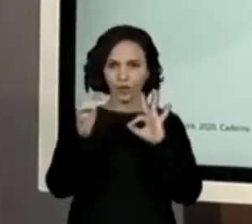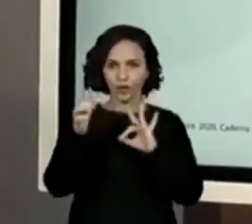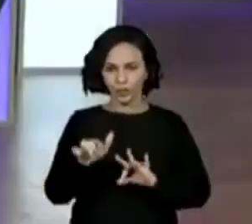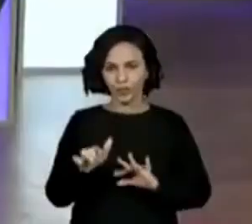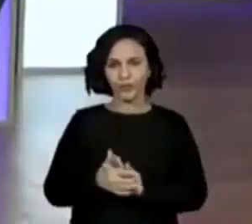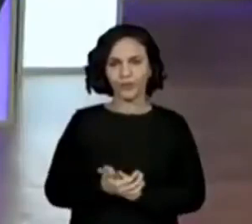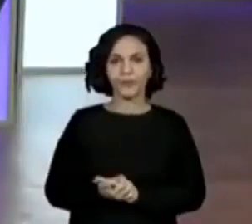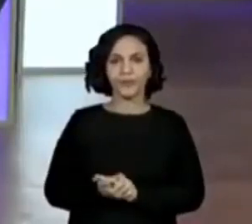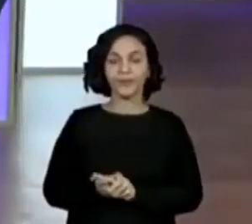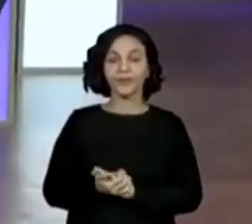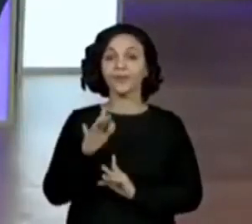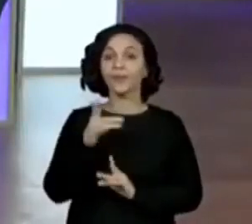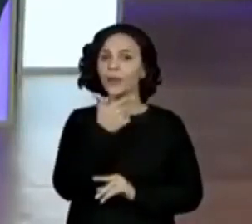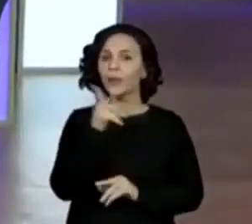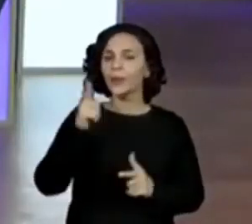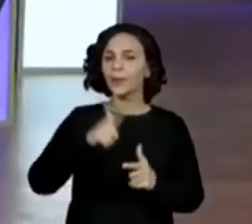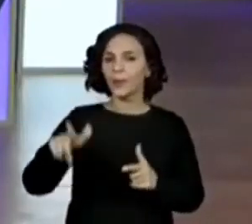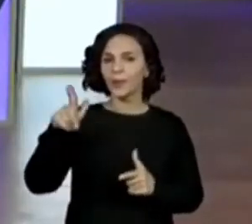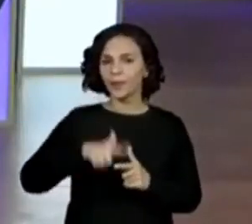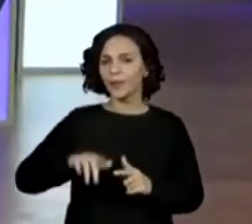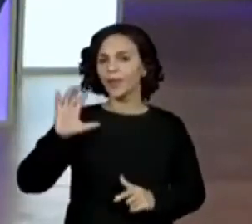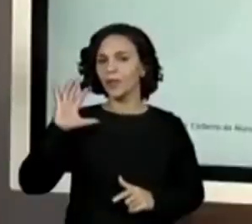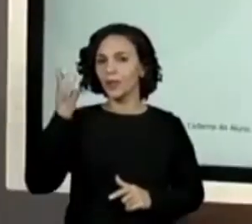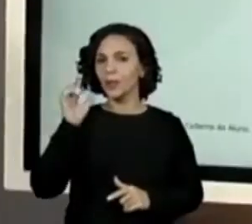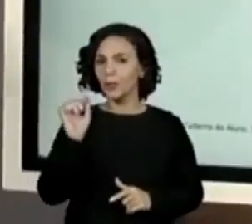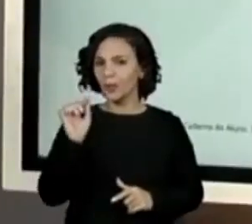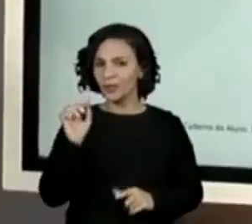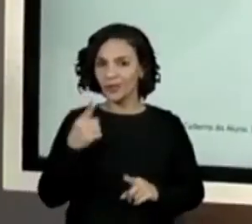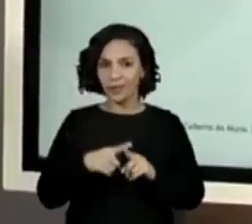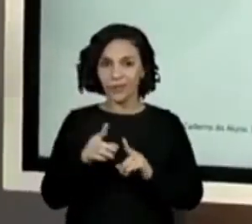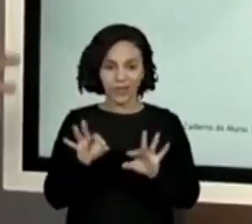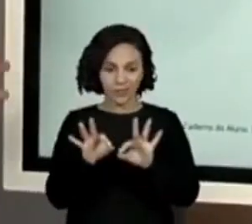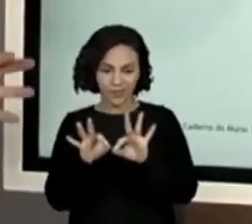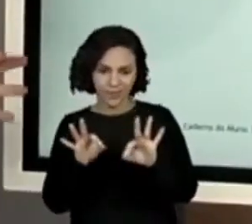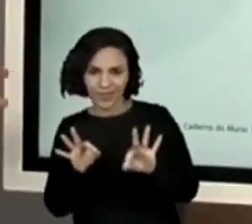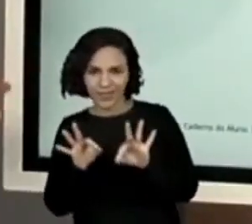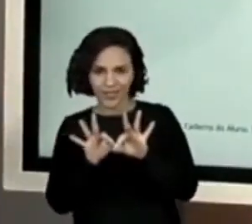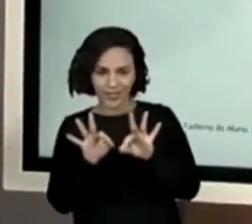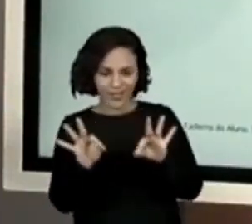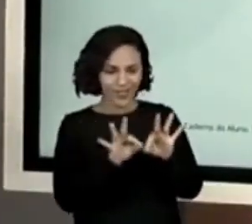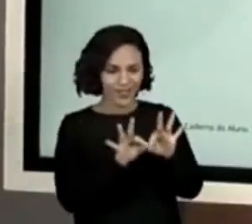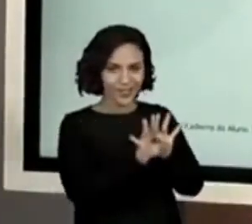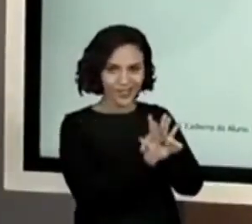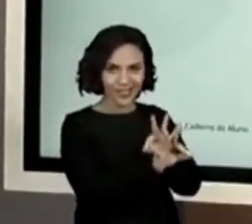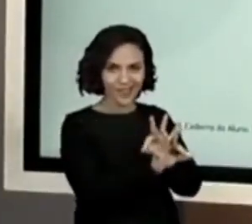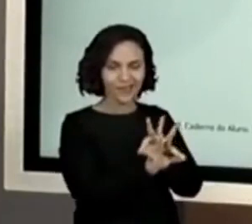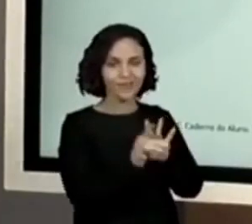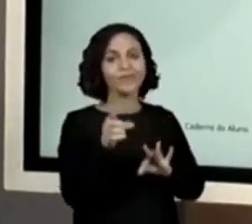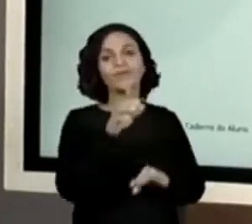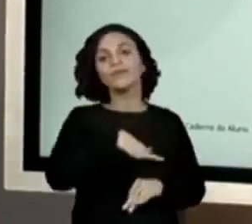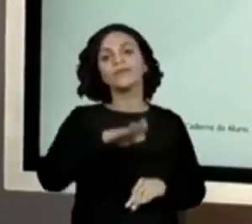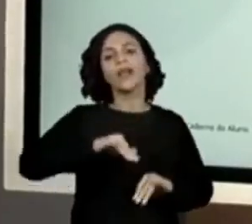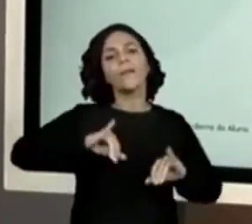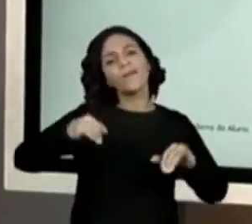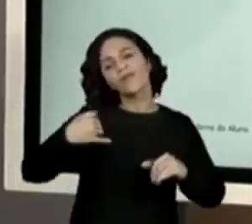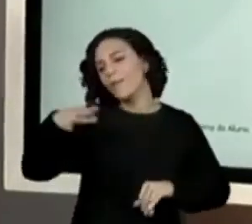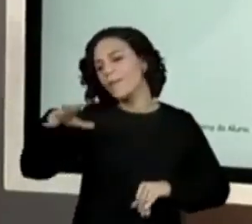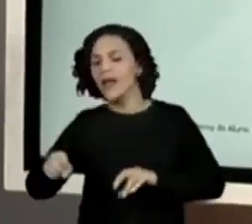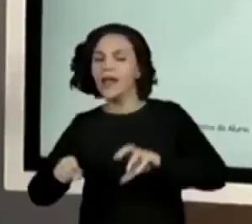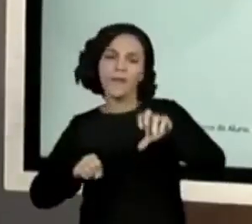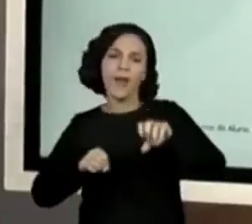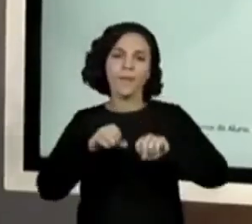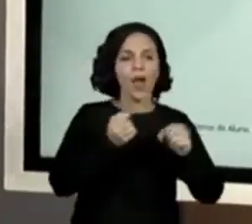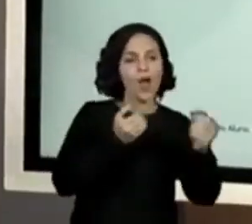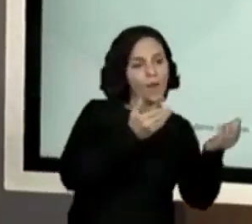Agora, teve um outro problema que aconteceu lá. Já que a gente está medindo cordas, as crianças foram pegando as cordas e